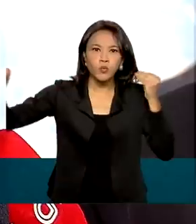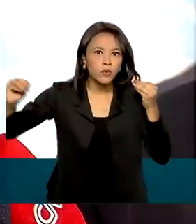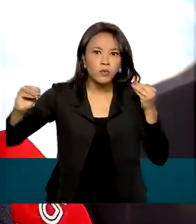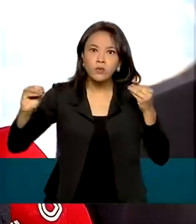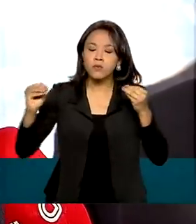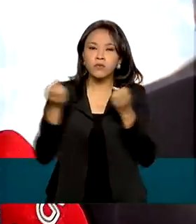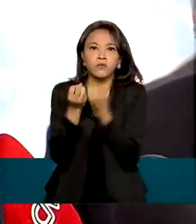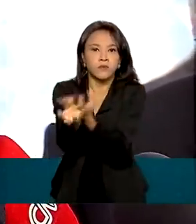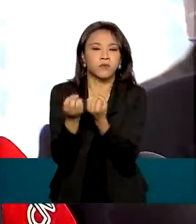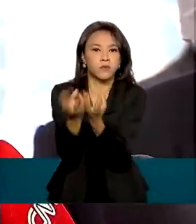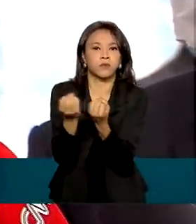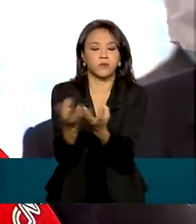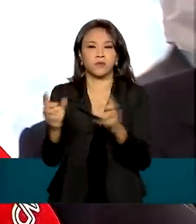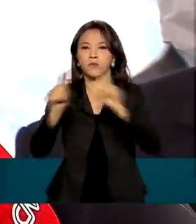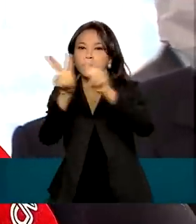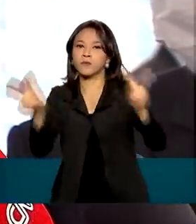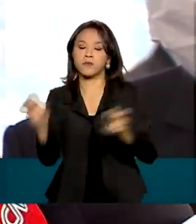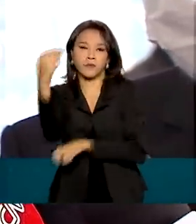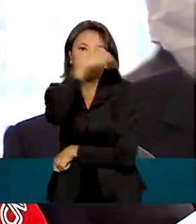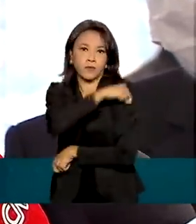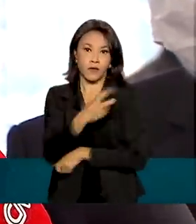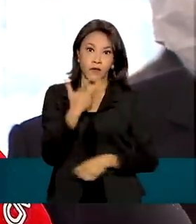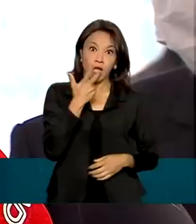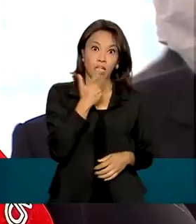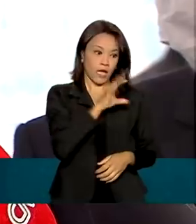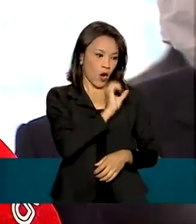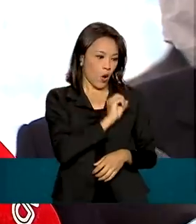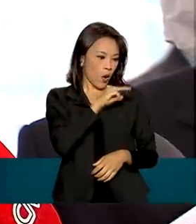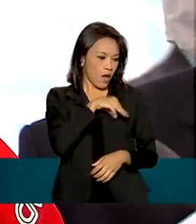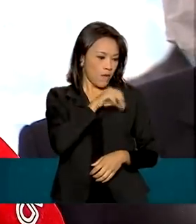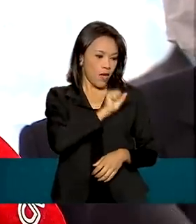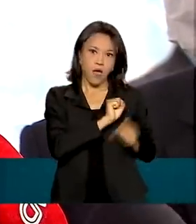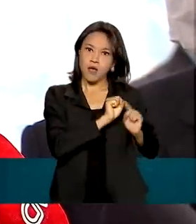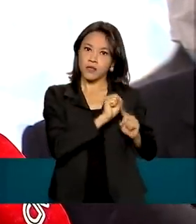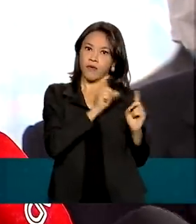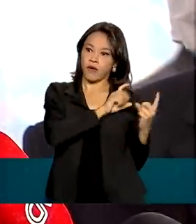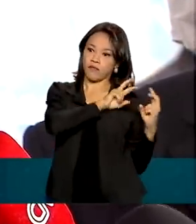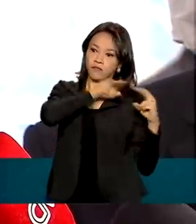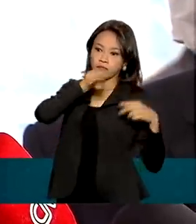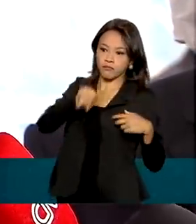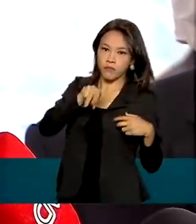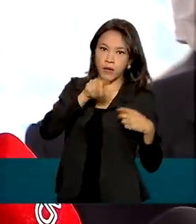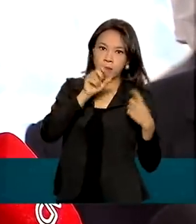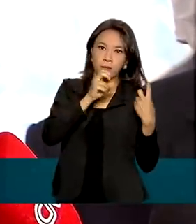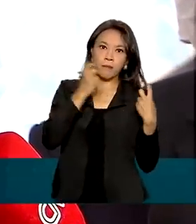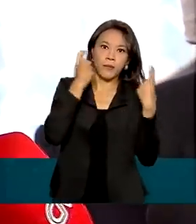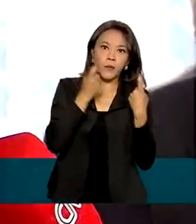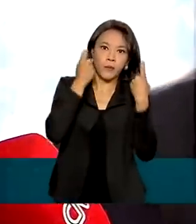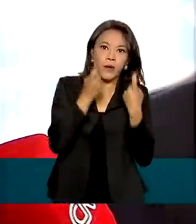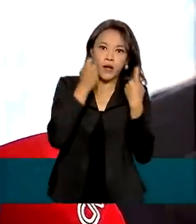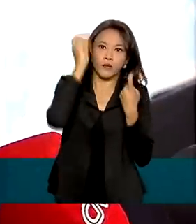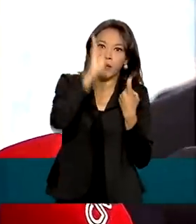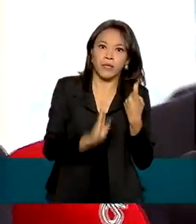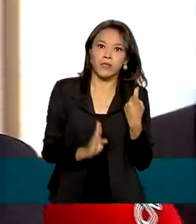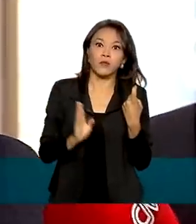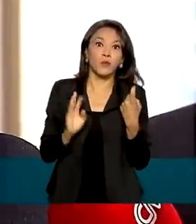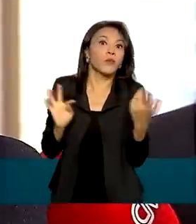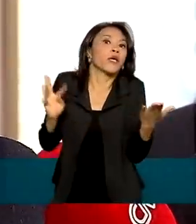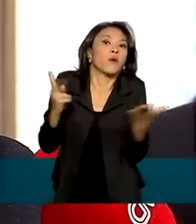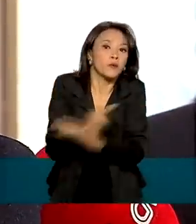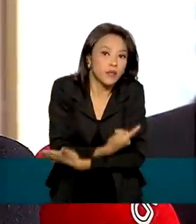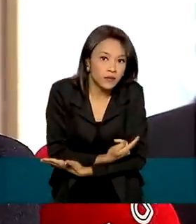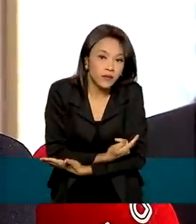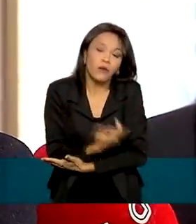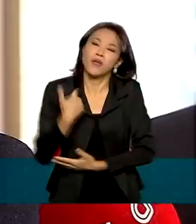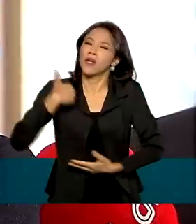narrativas que a OMS estaria muito preocupada com o Brasil em função desse suposto apagão. Eu